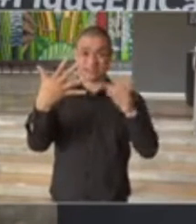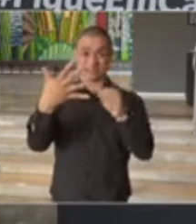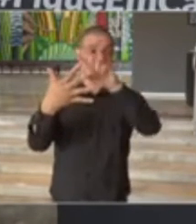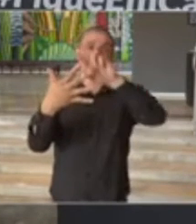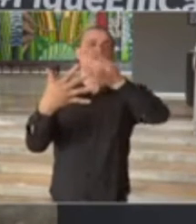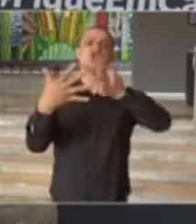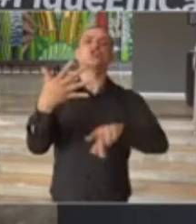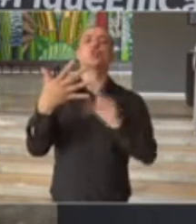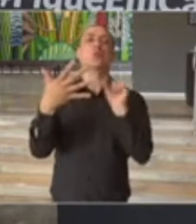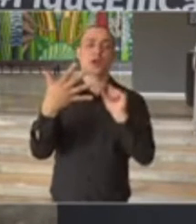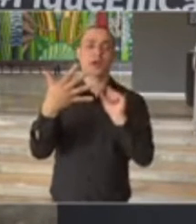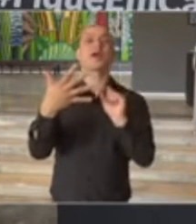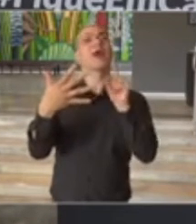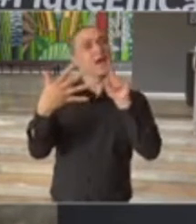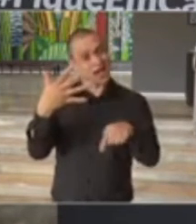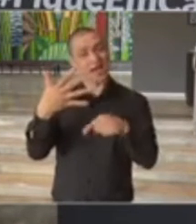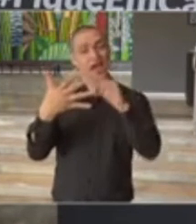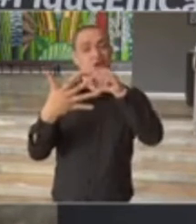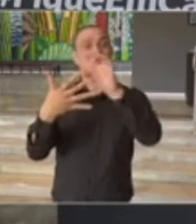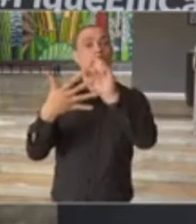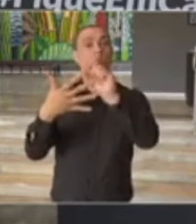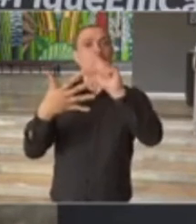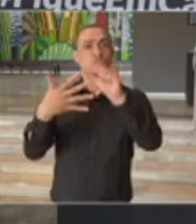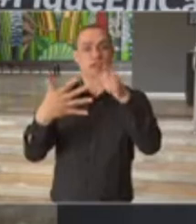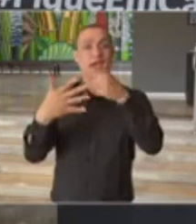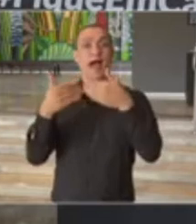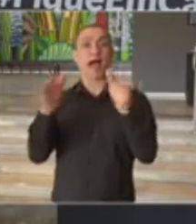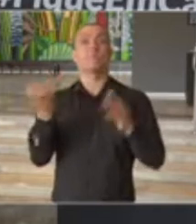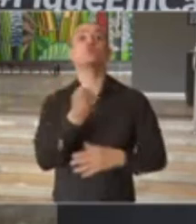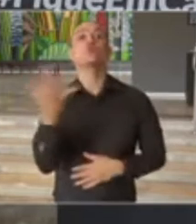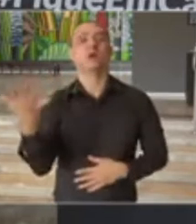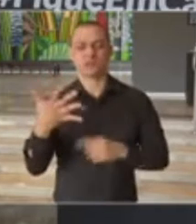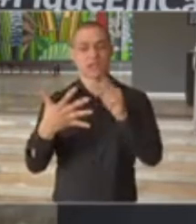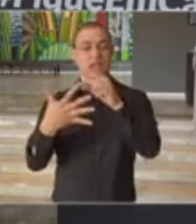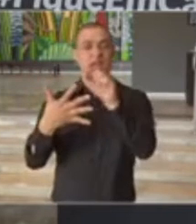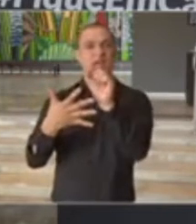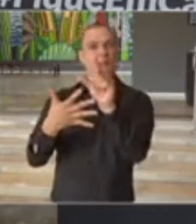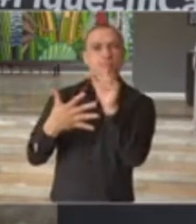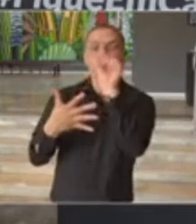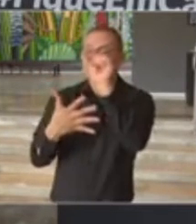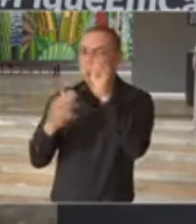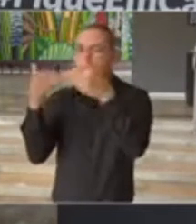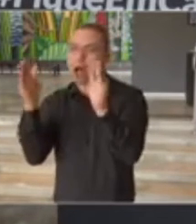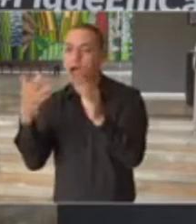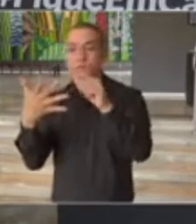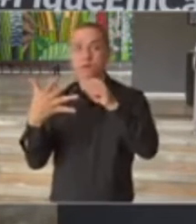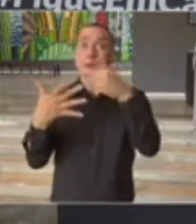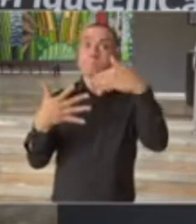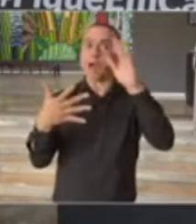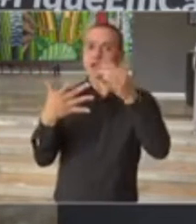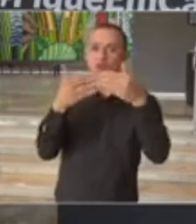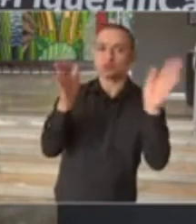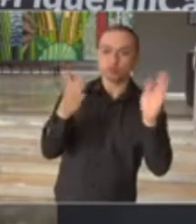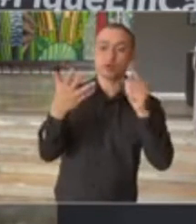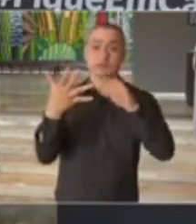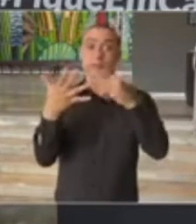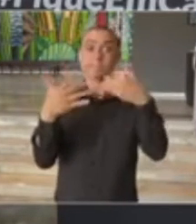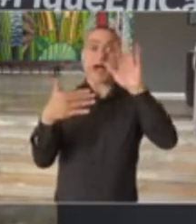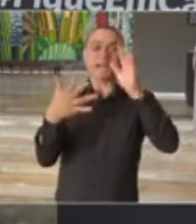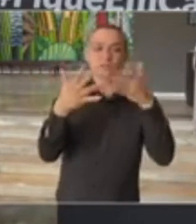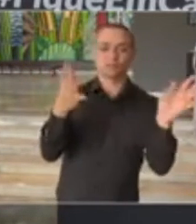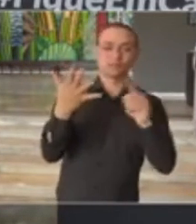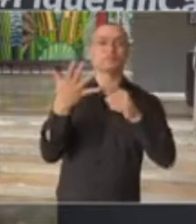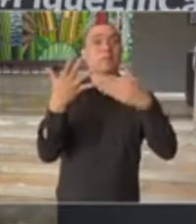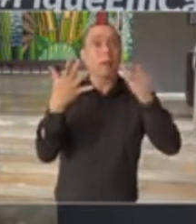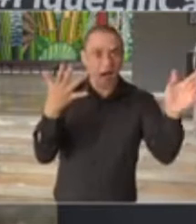5 é exatamente a gradação de abertura dos estabelecimentos e os tipos de estabelecimentos que podem